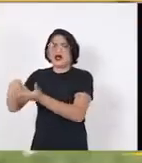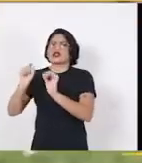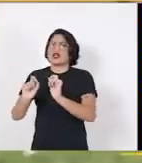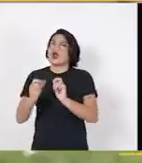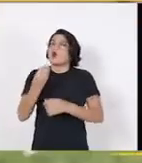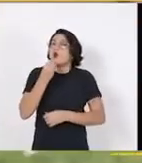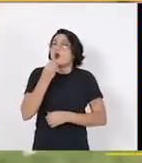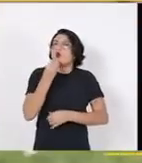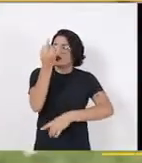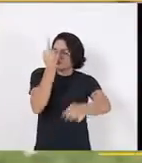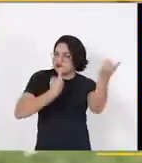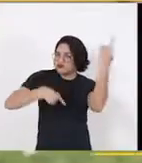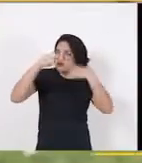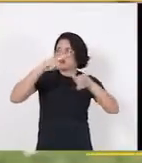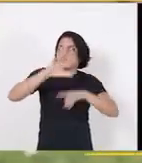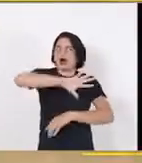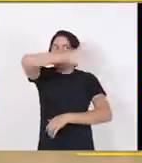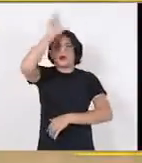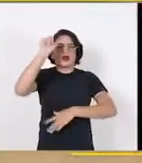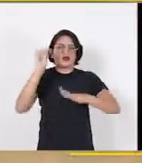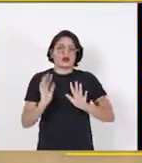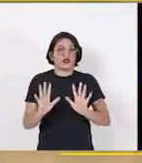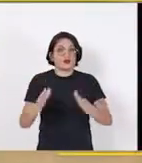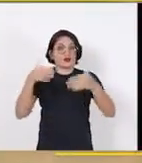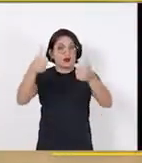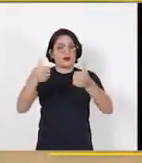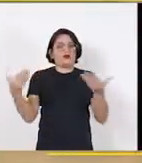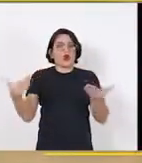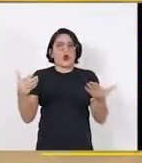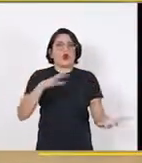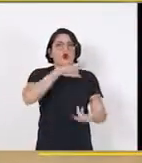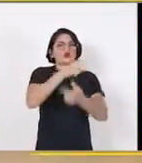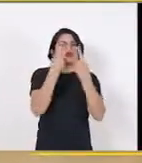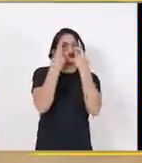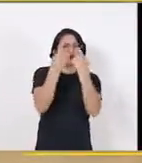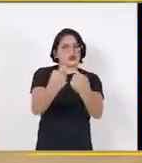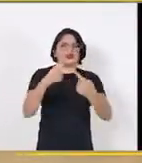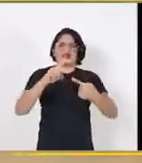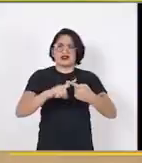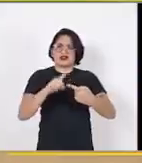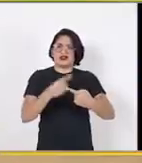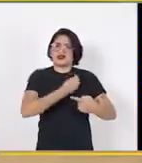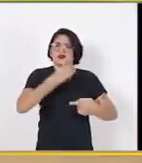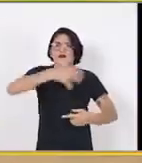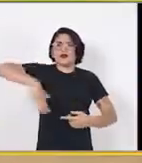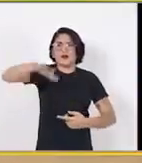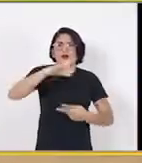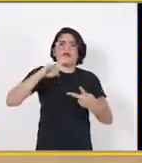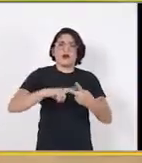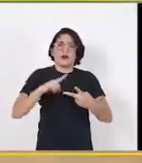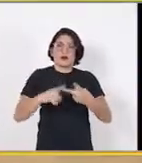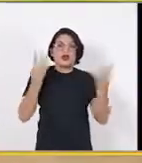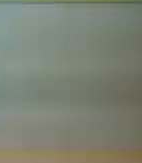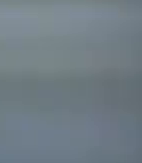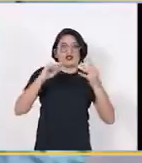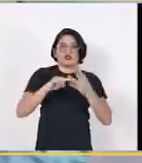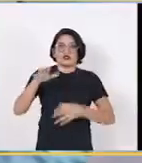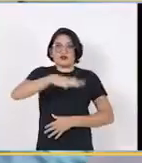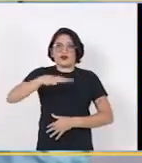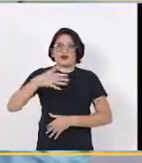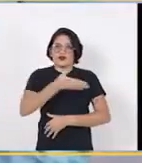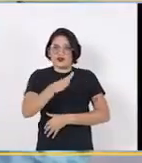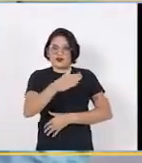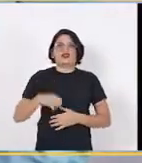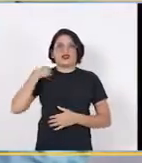de nos tornar o Amazonas do futuro. Hoje, o mundo inteiro está de olho na nossa biodiversidade, turismo e a piscicultura. Para